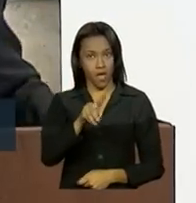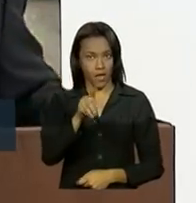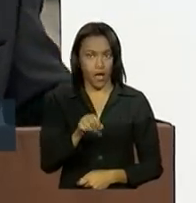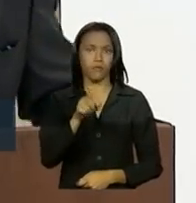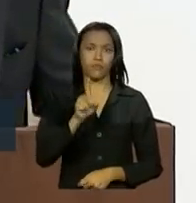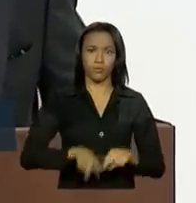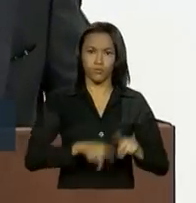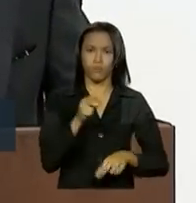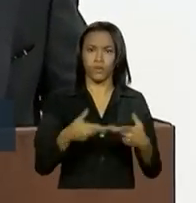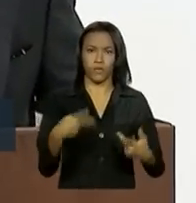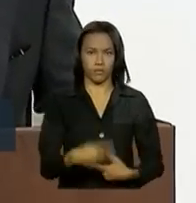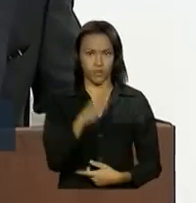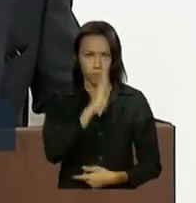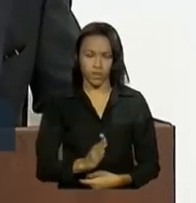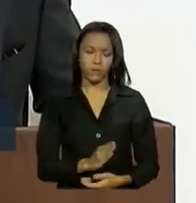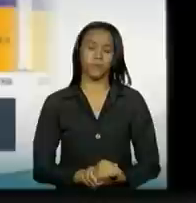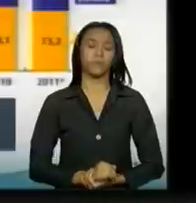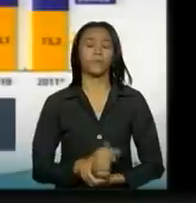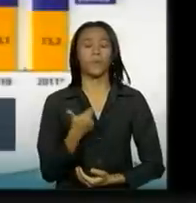brasileiros. Passamos adiante.